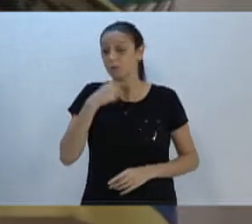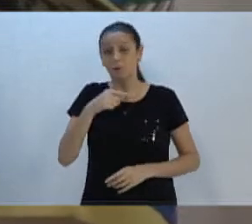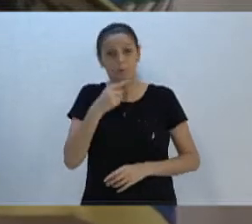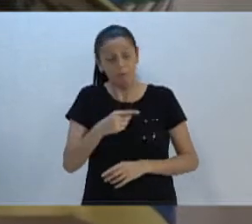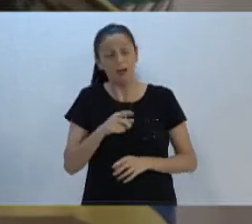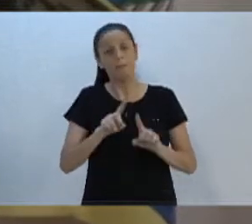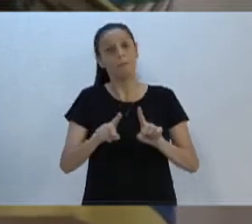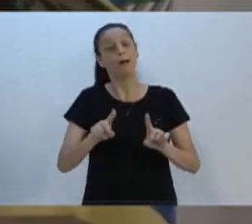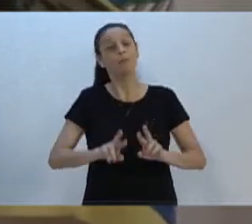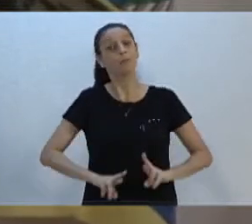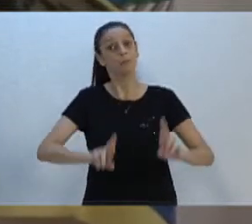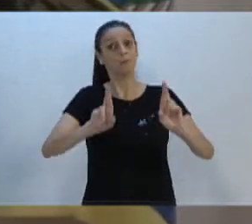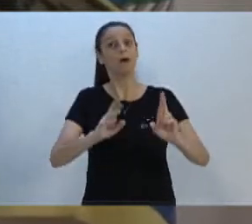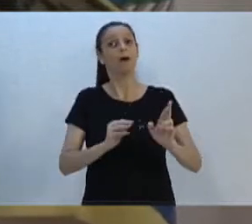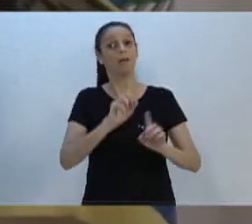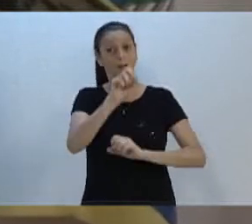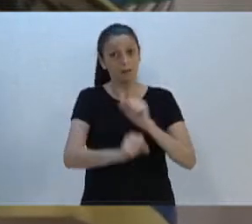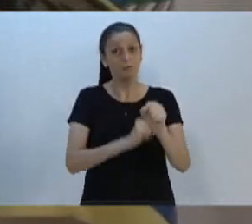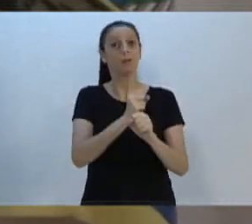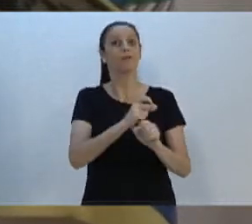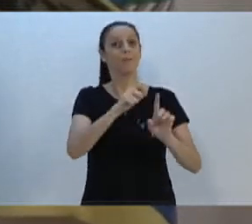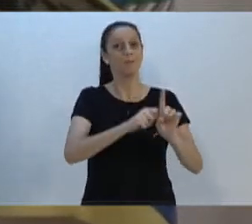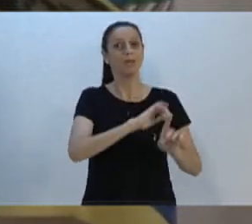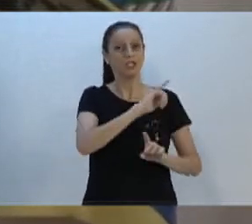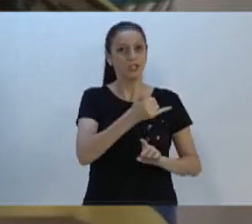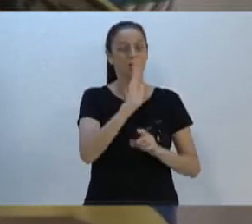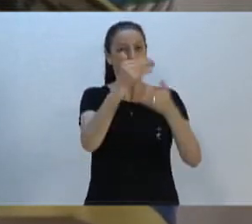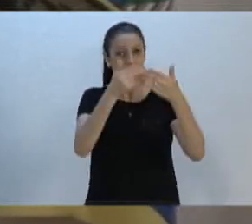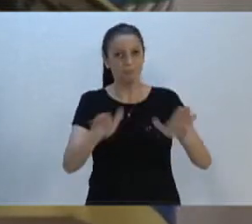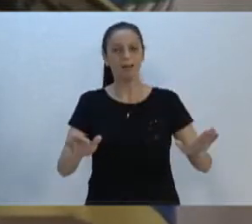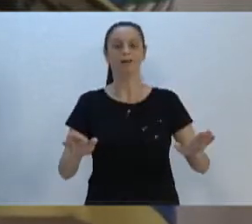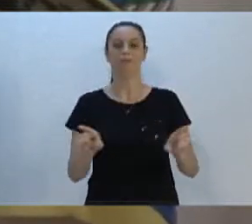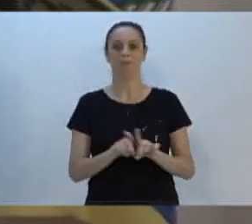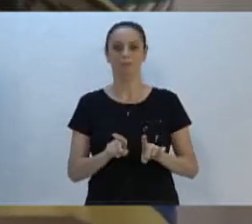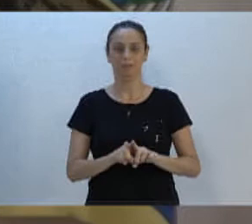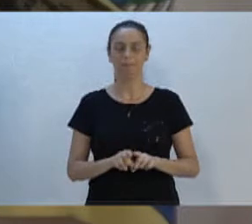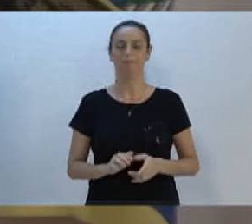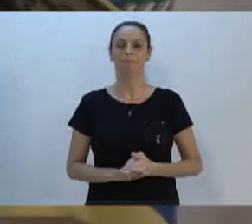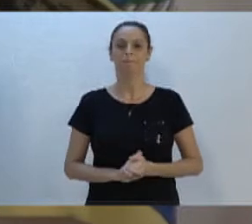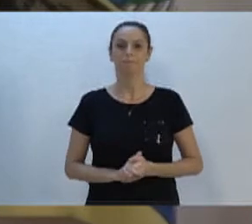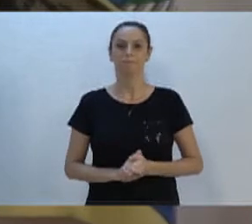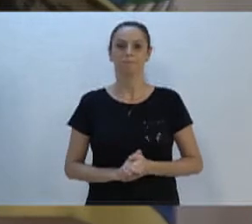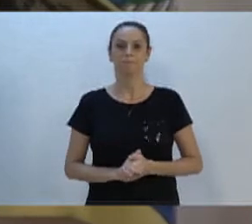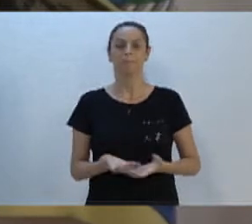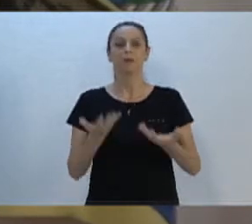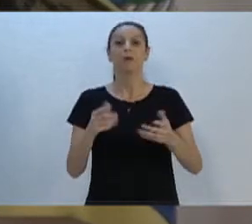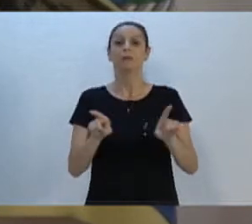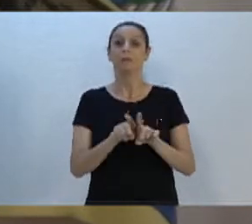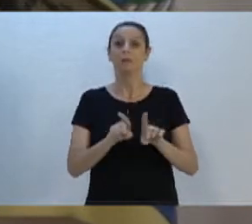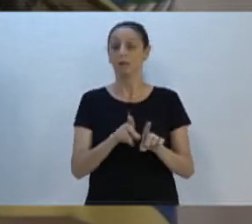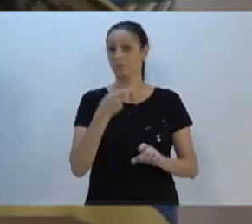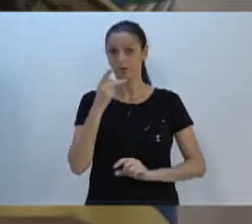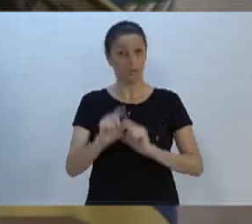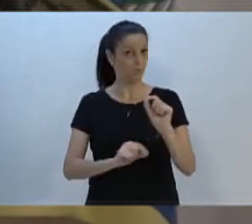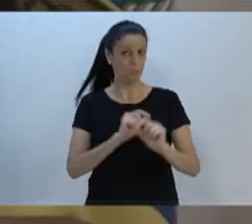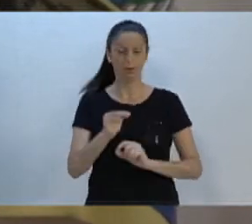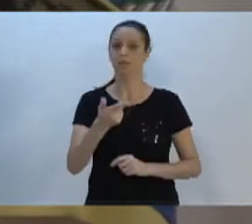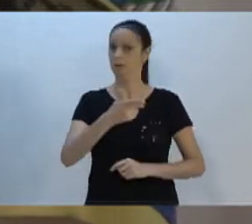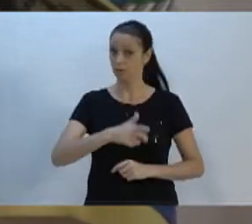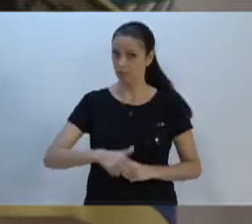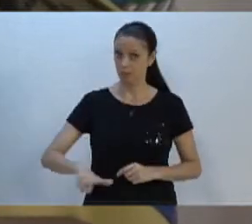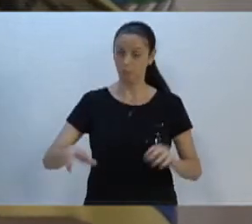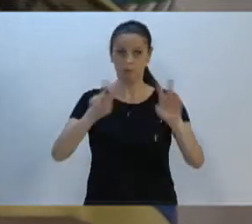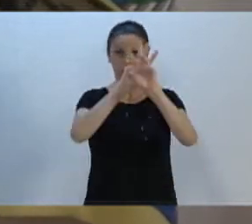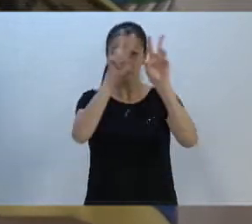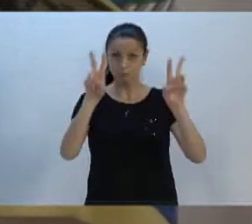uma atenção às comunidades Grande Garcia e Grande Velha. Senhores, também quero aqui falar mais uma vez sobre